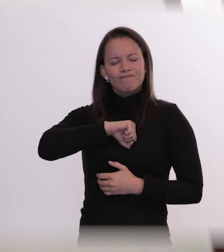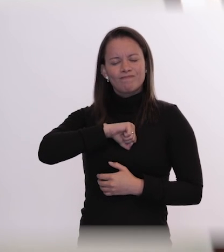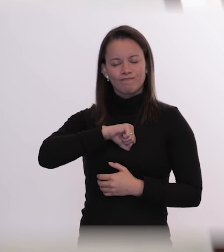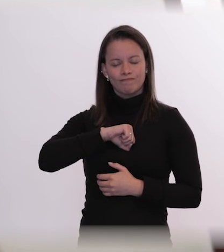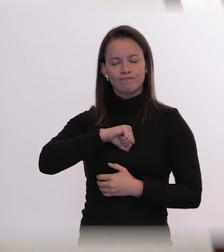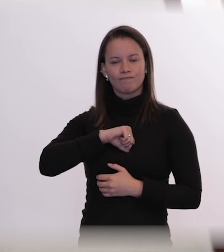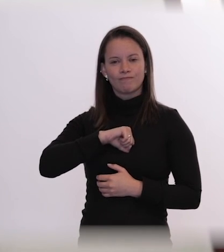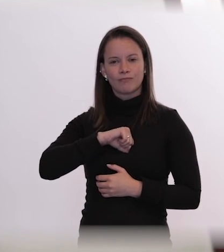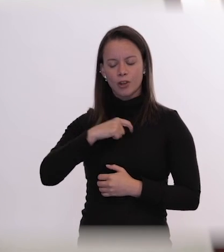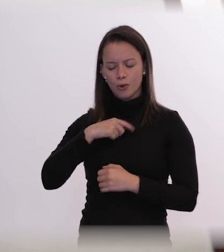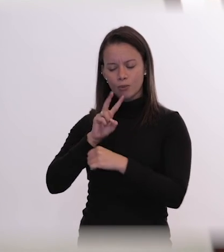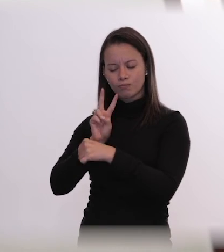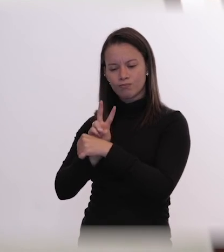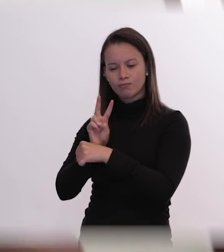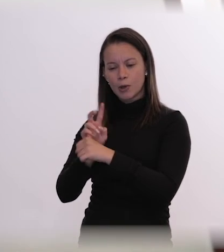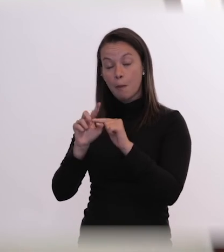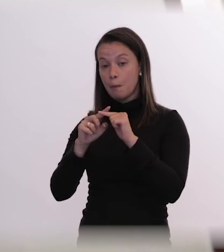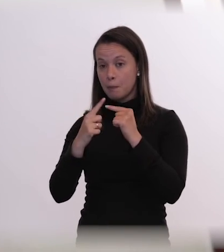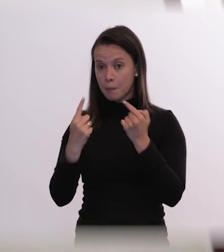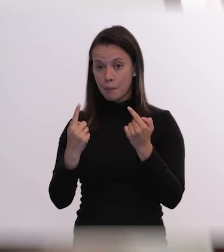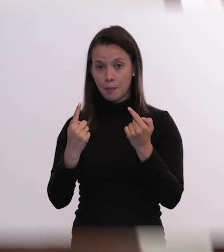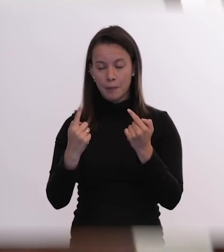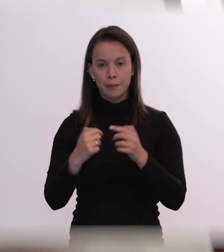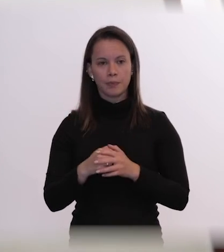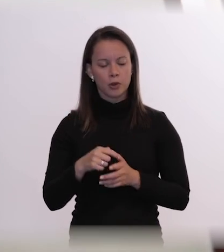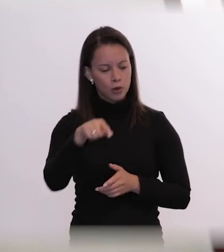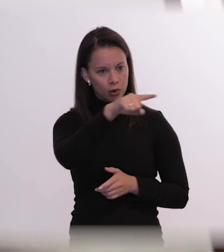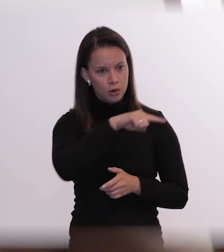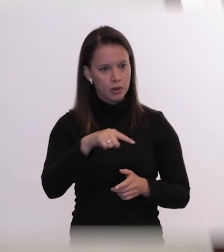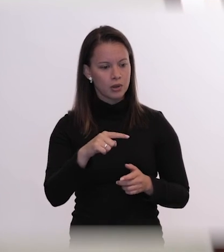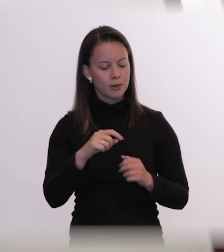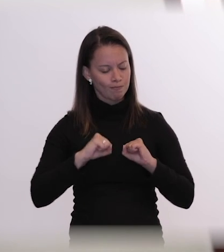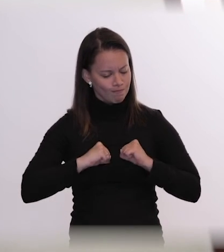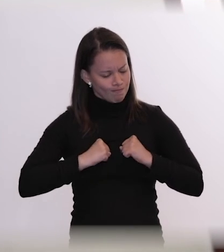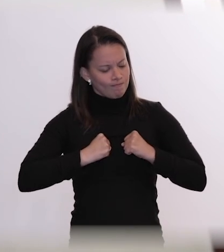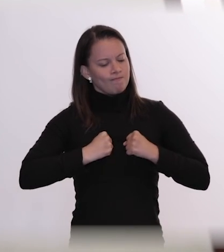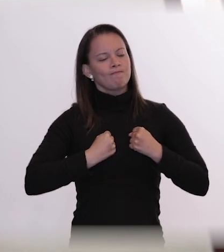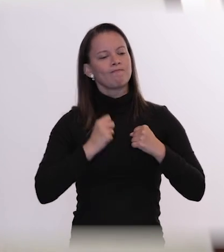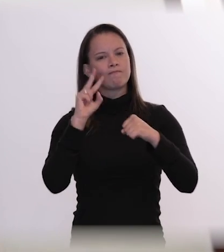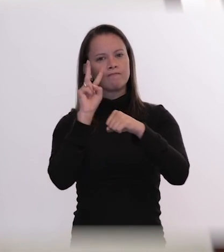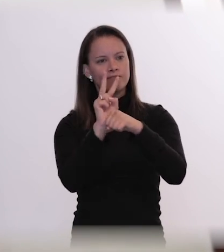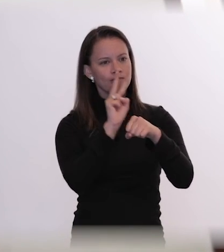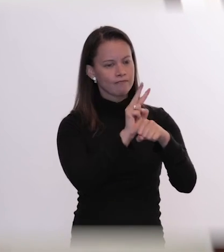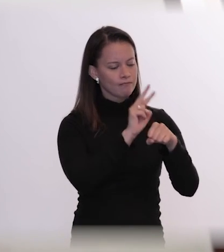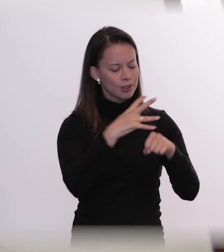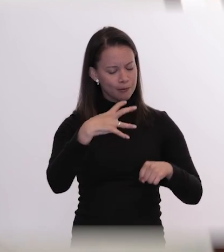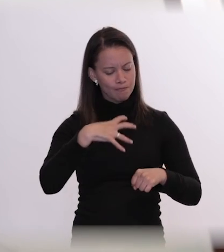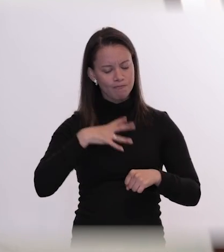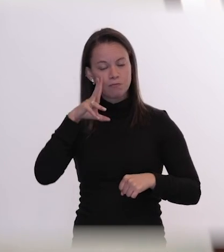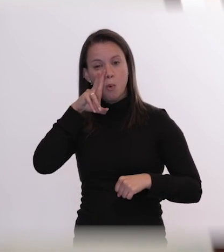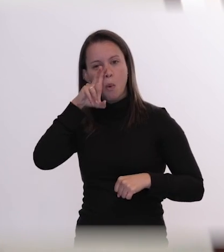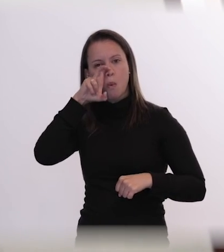de quem eu cuidei mas que eu não deixaria de cuidar dos demais jovens e isso me deu uma força muito